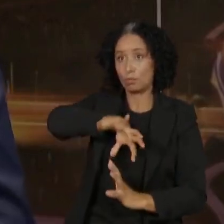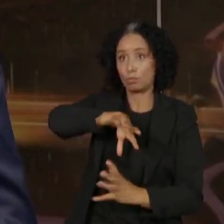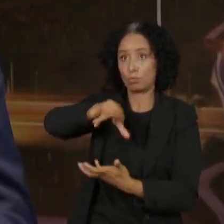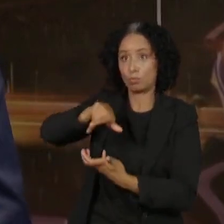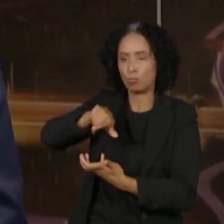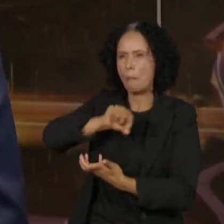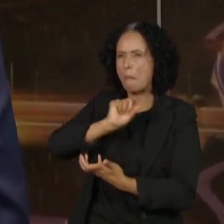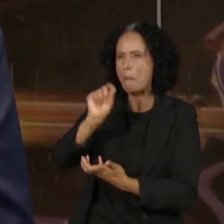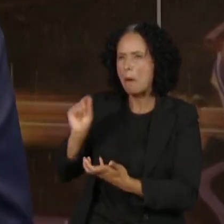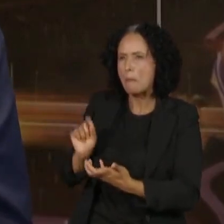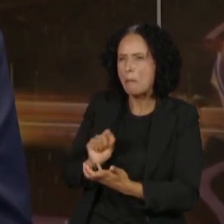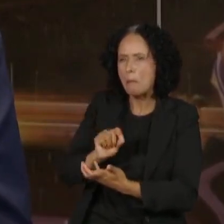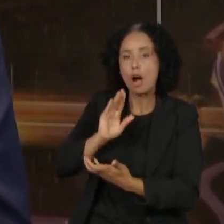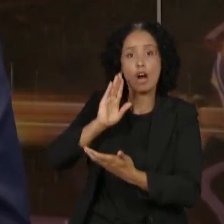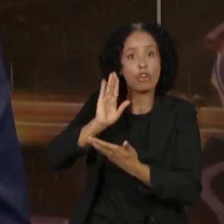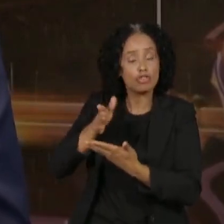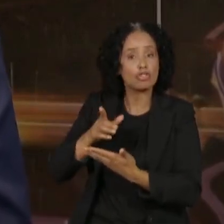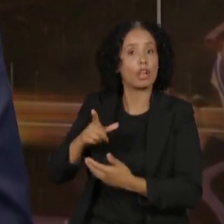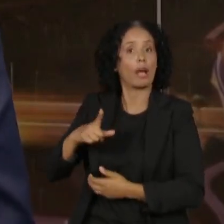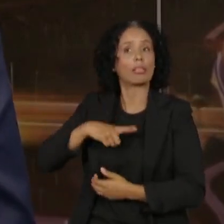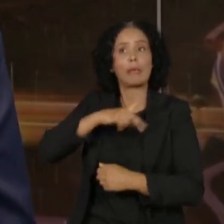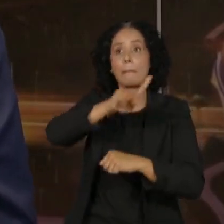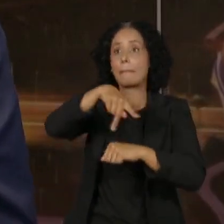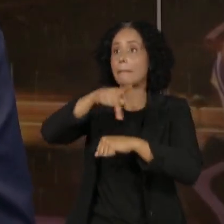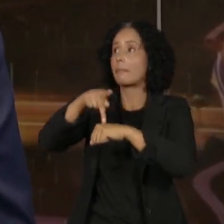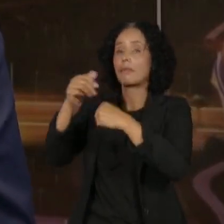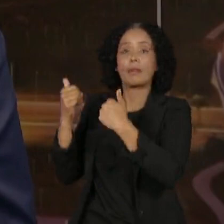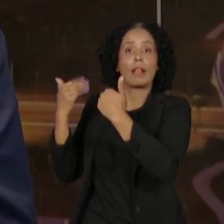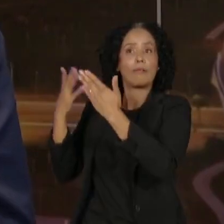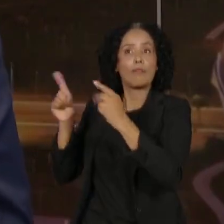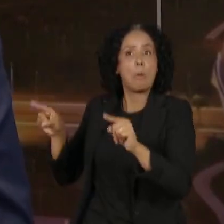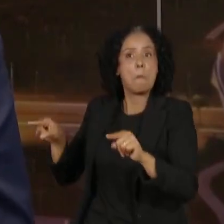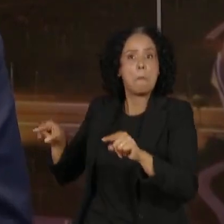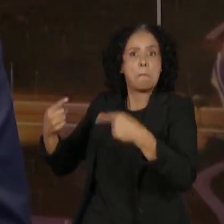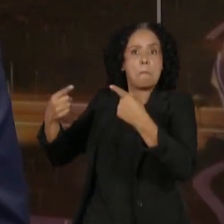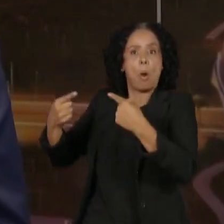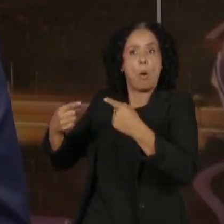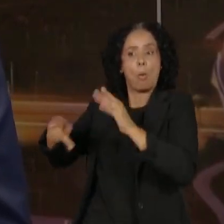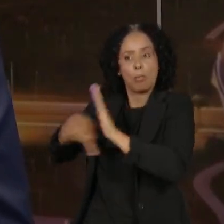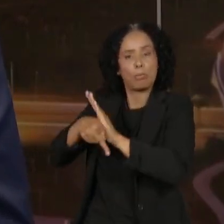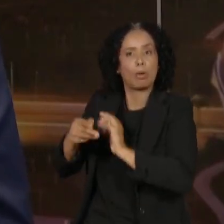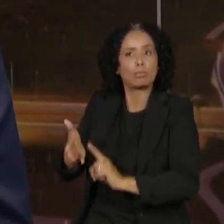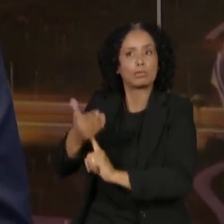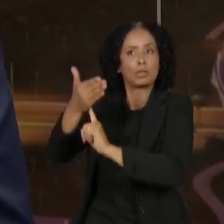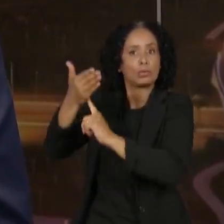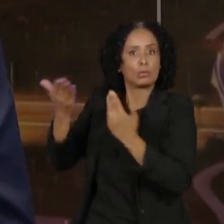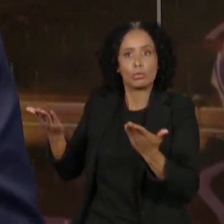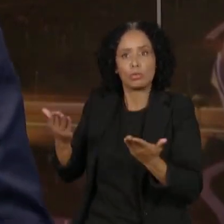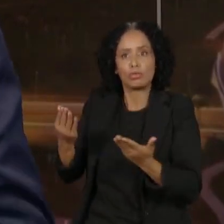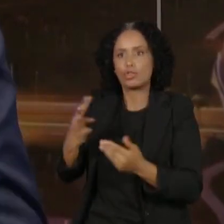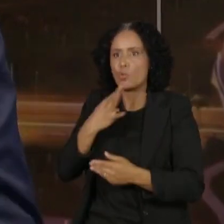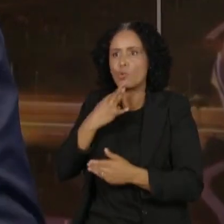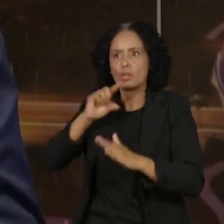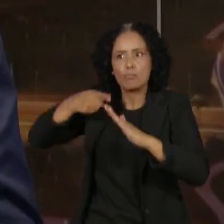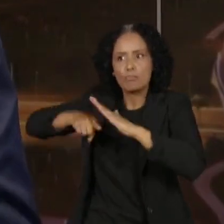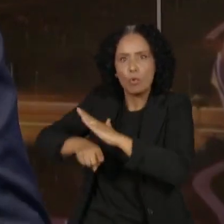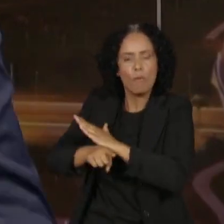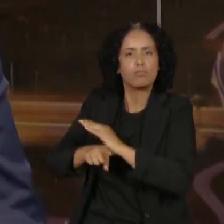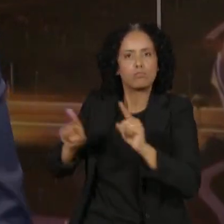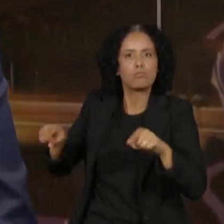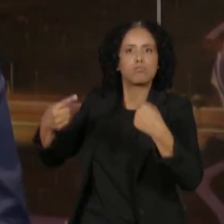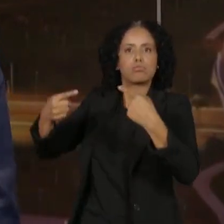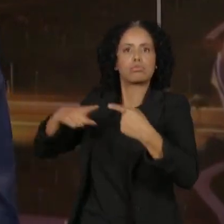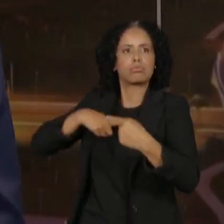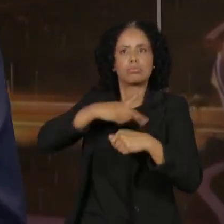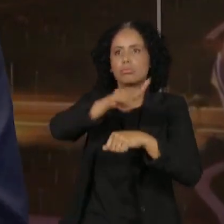global, está sendo disputada pelas nações, pela tecnologia e pelo investimento no conhecimento. É isso que nós vamos